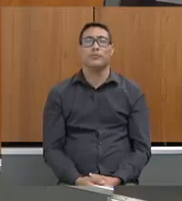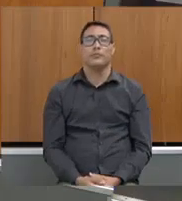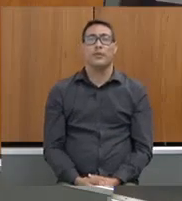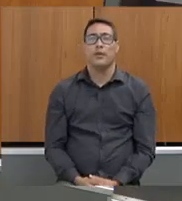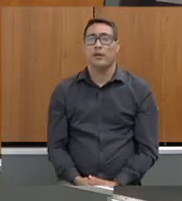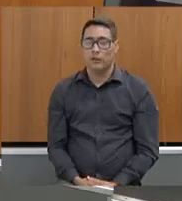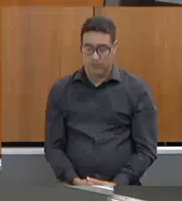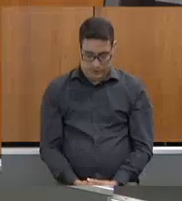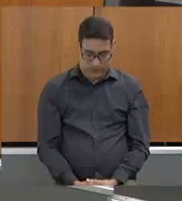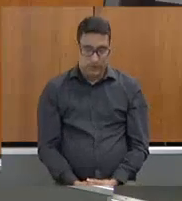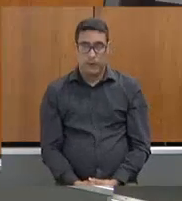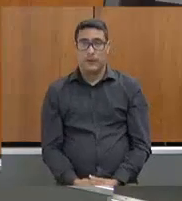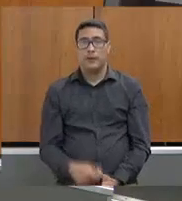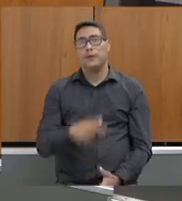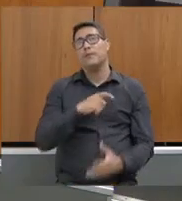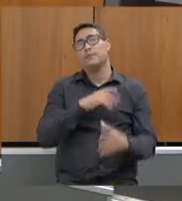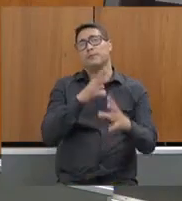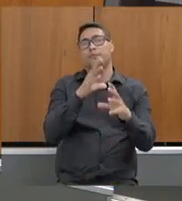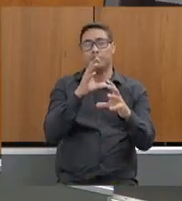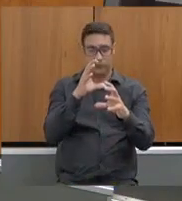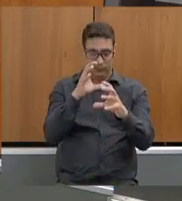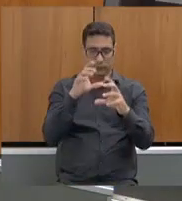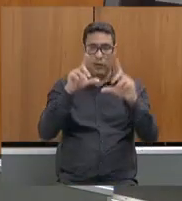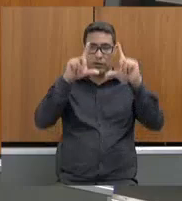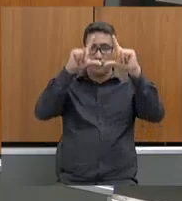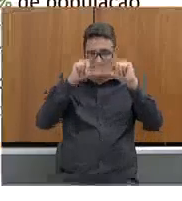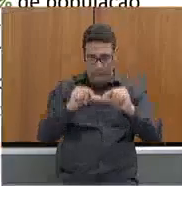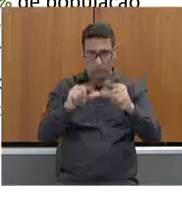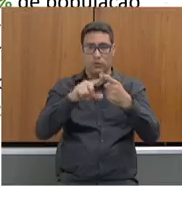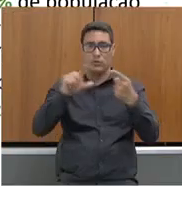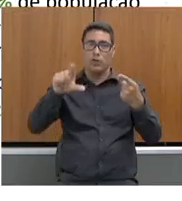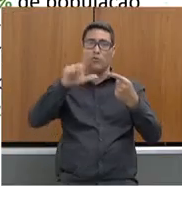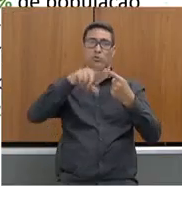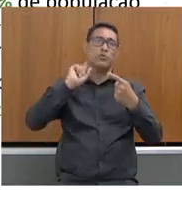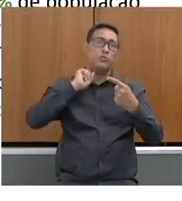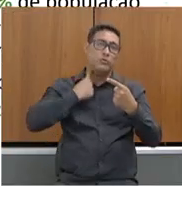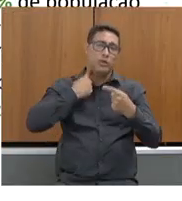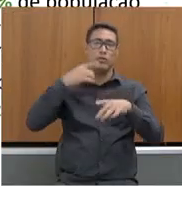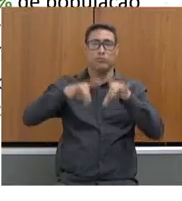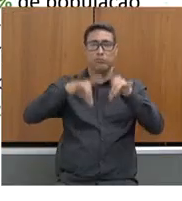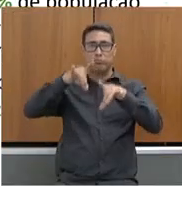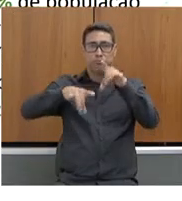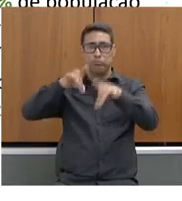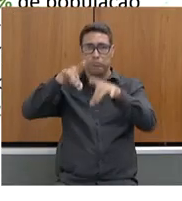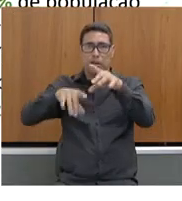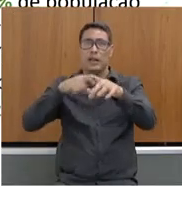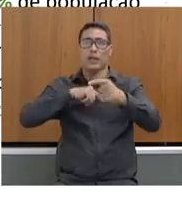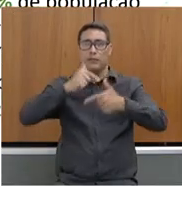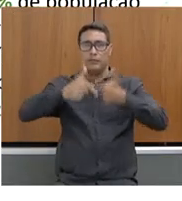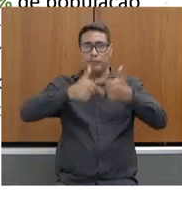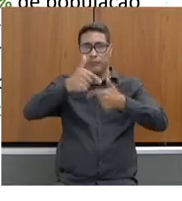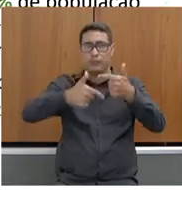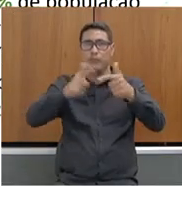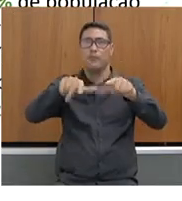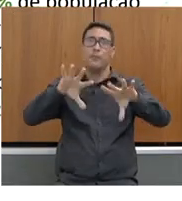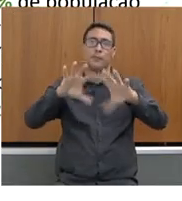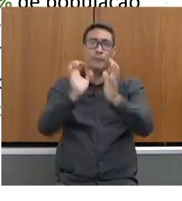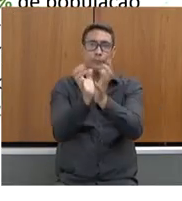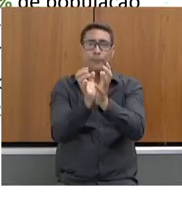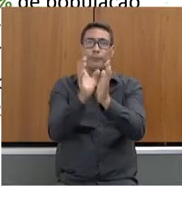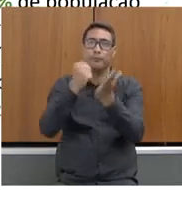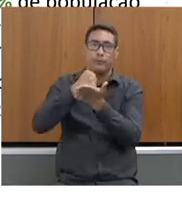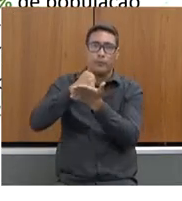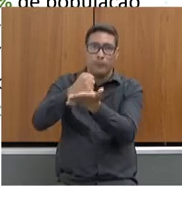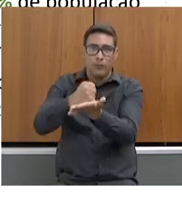Aqui o dado de reduções de lixões no Estado de Minas Gerais. Esse trabalho de cooperação técnica com os municípios em apoio a